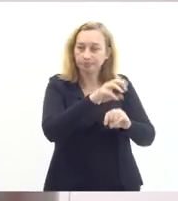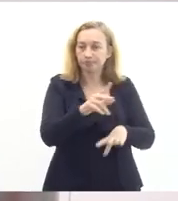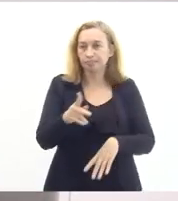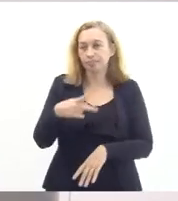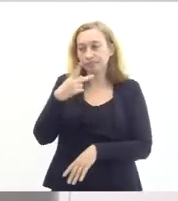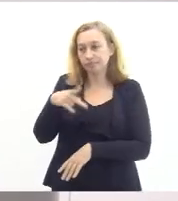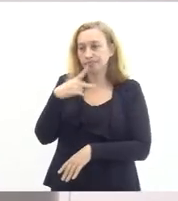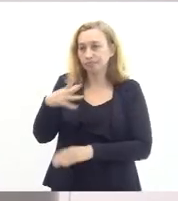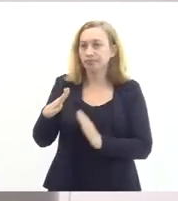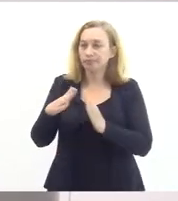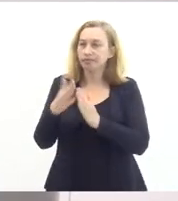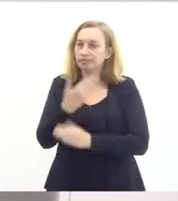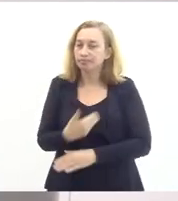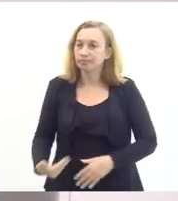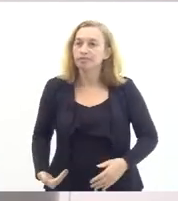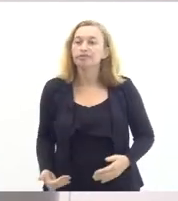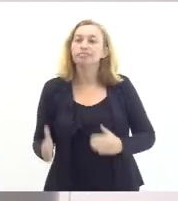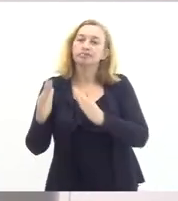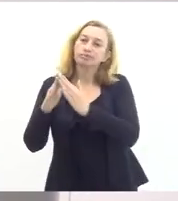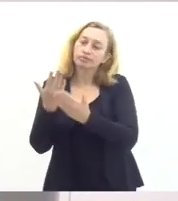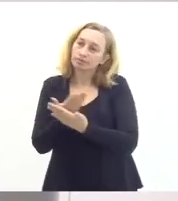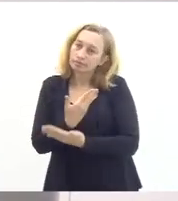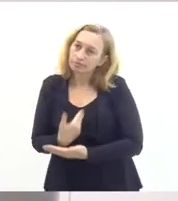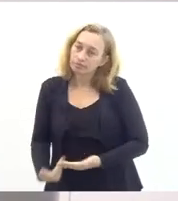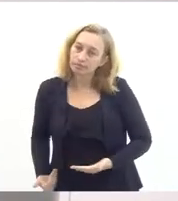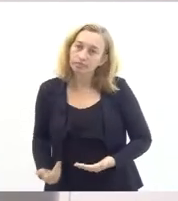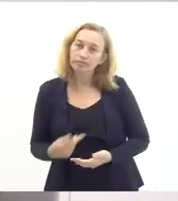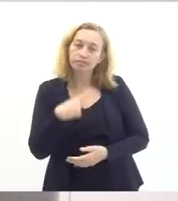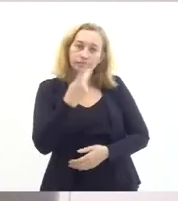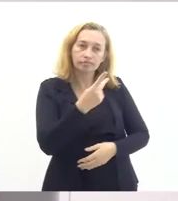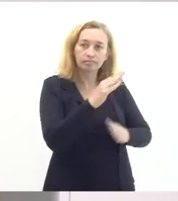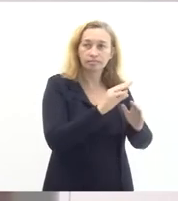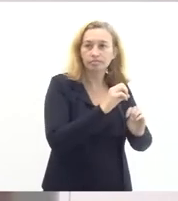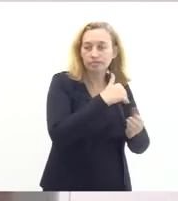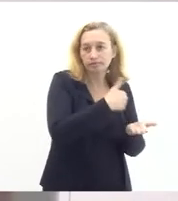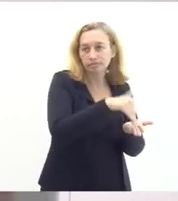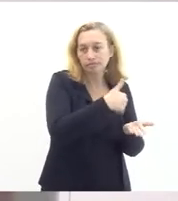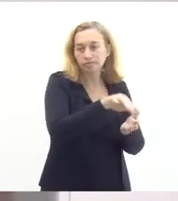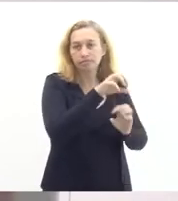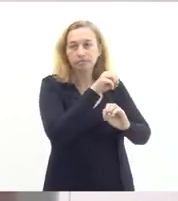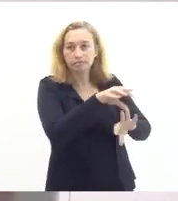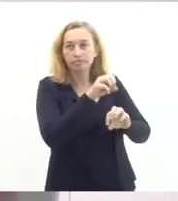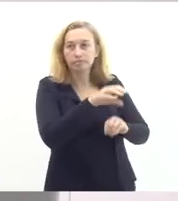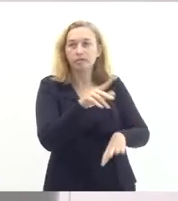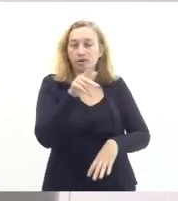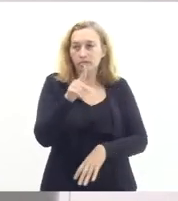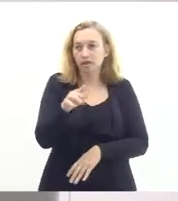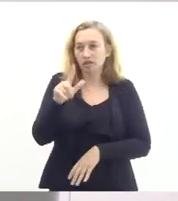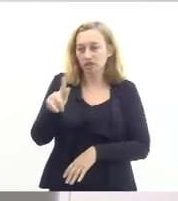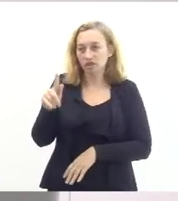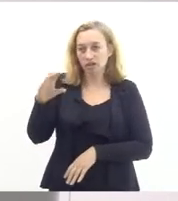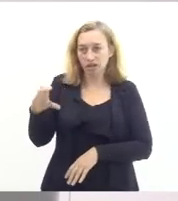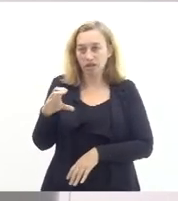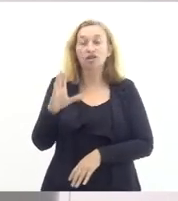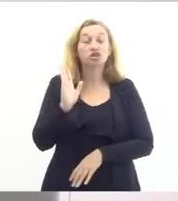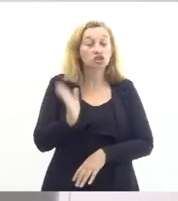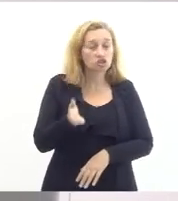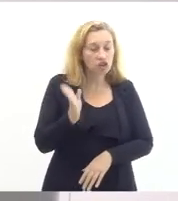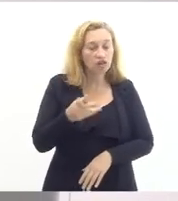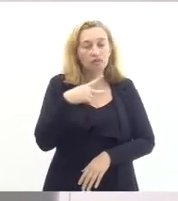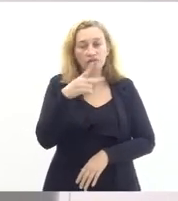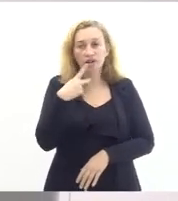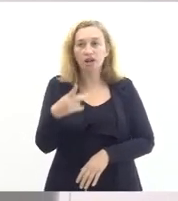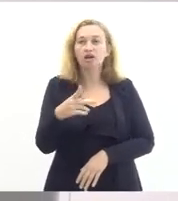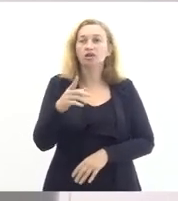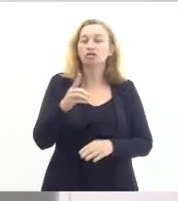e a Casa Civil diz que é a Seduc a PGE já tem o entendimento que o concurso está válido porque eu já fui na PGE falar com o Dr.